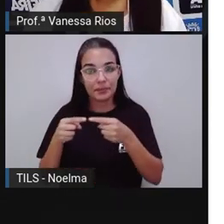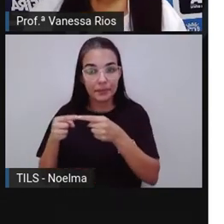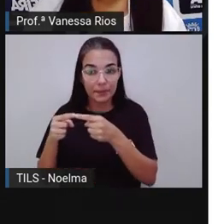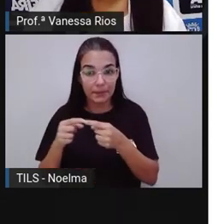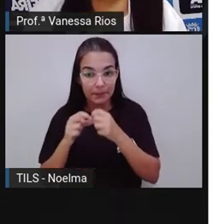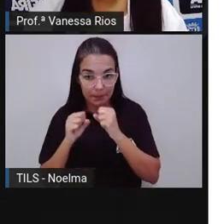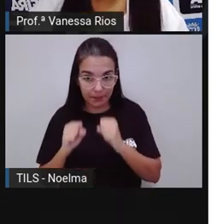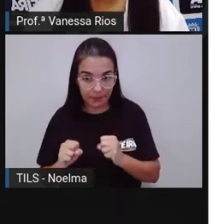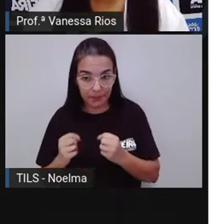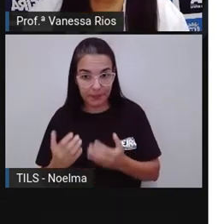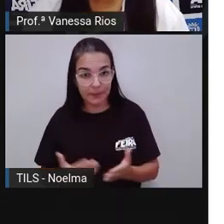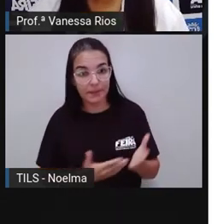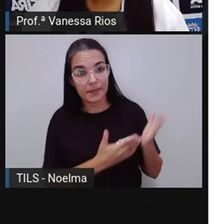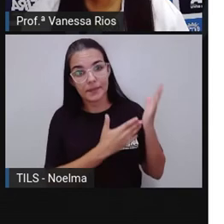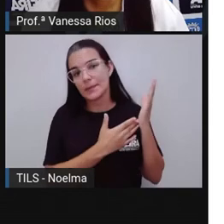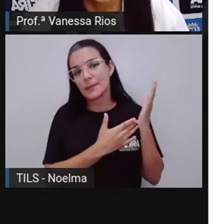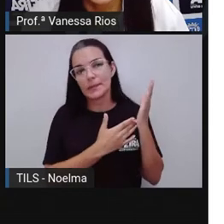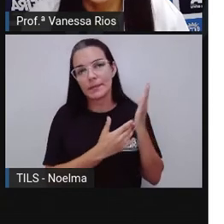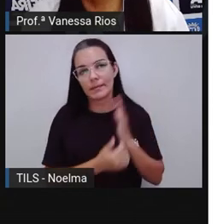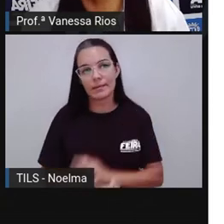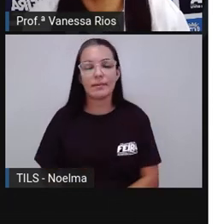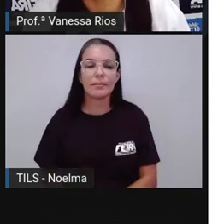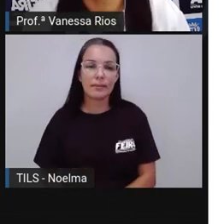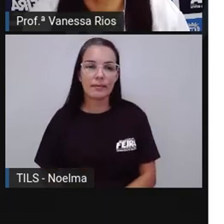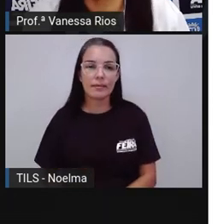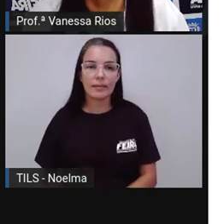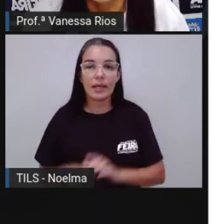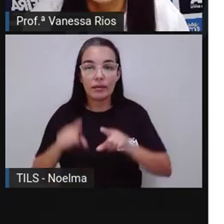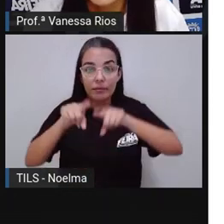eu possa conseguir os 2 quilogramas de frutas, né?